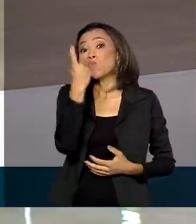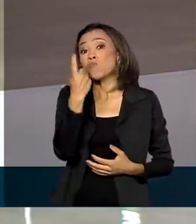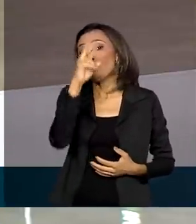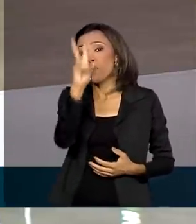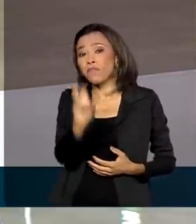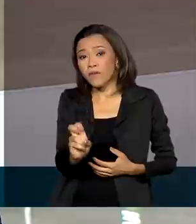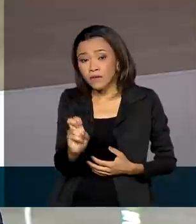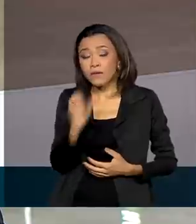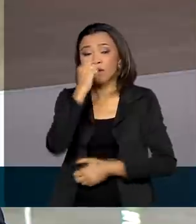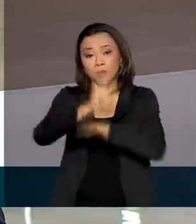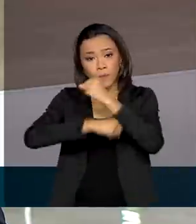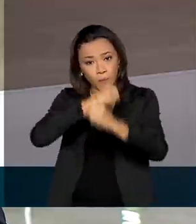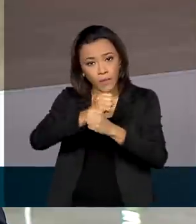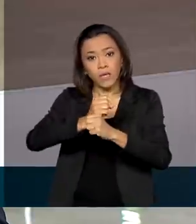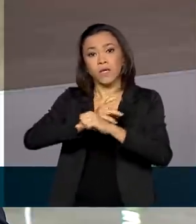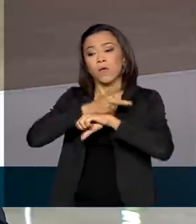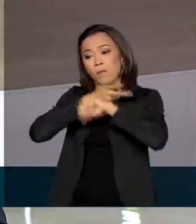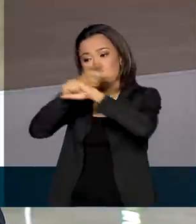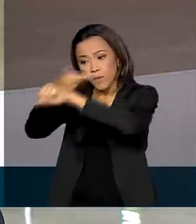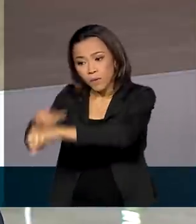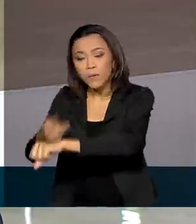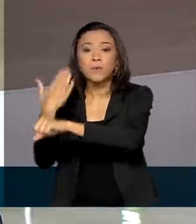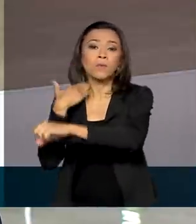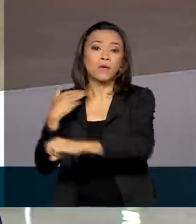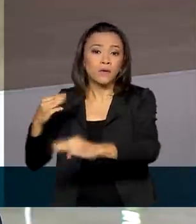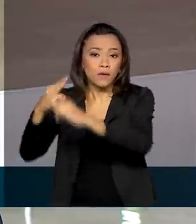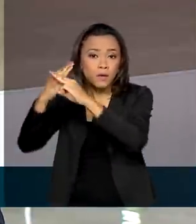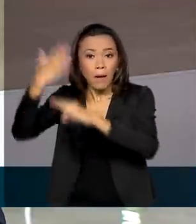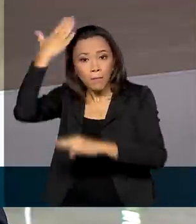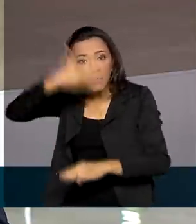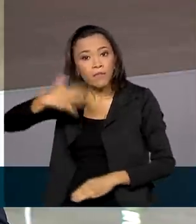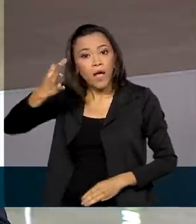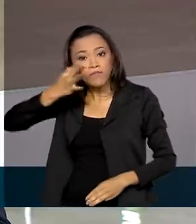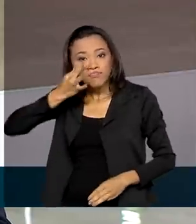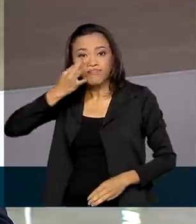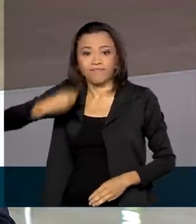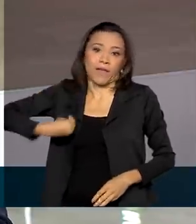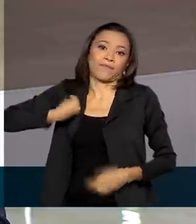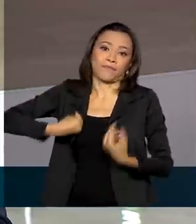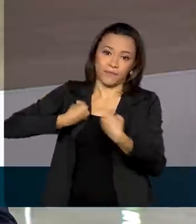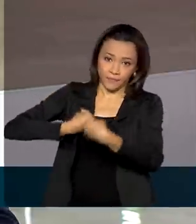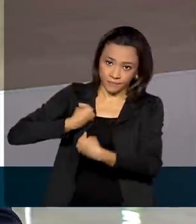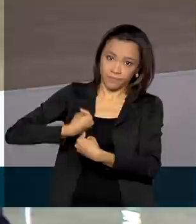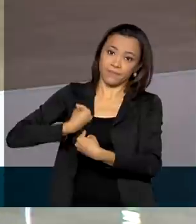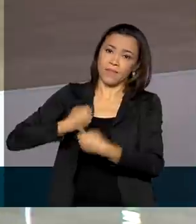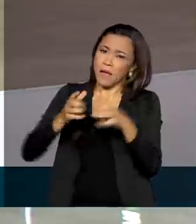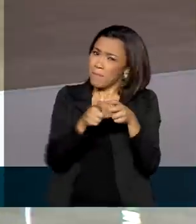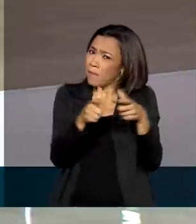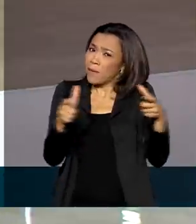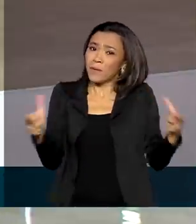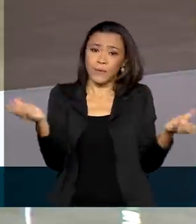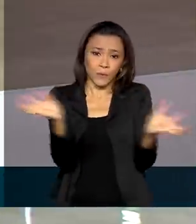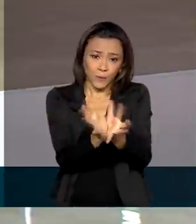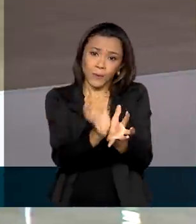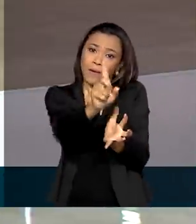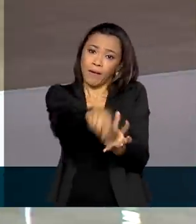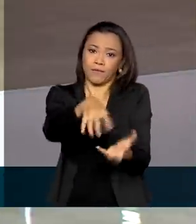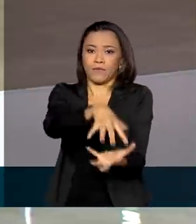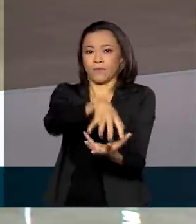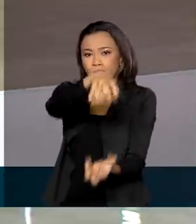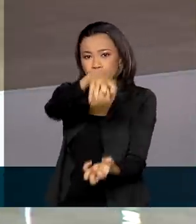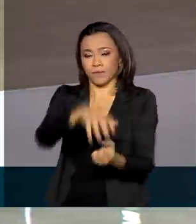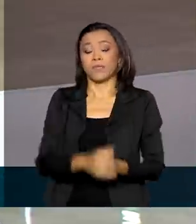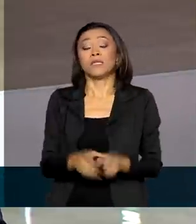fazer a atualização cadastral. A maioria desses beneficiários é formada por idosos. E o INSS